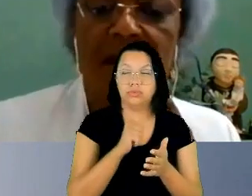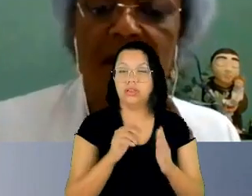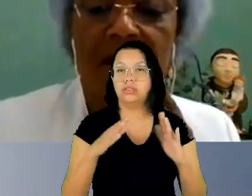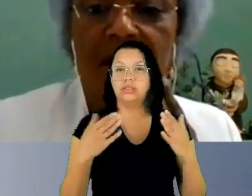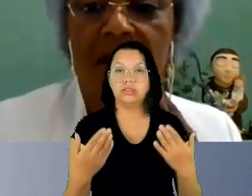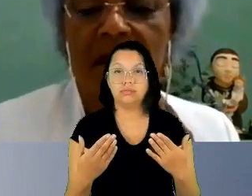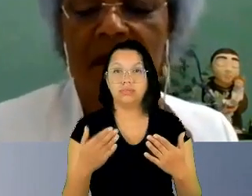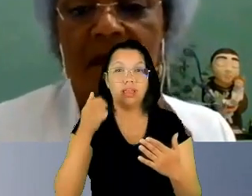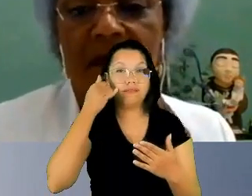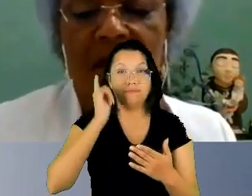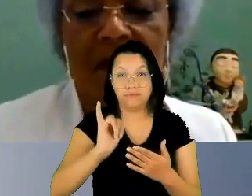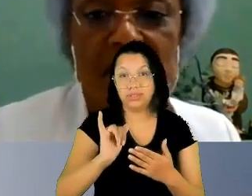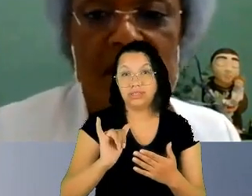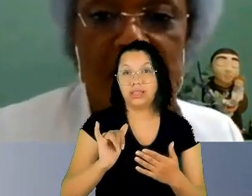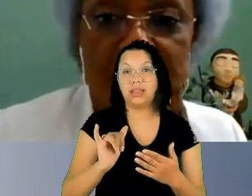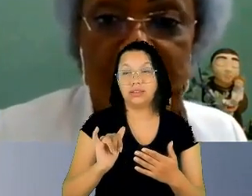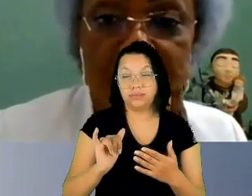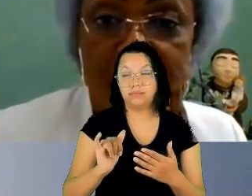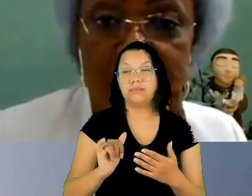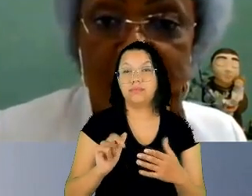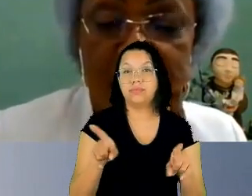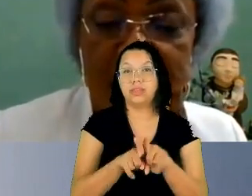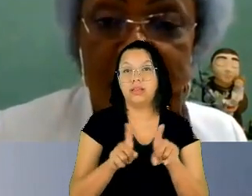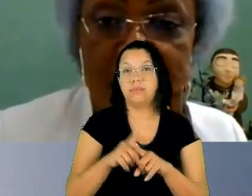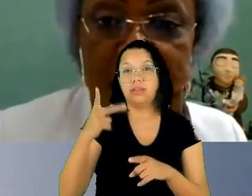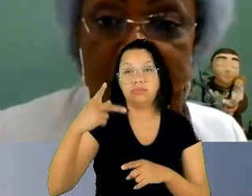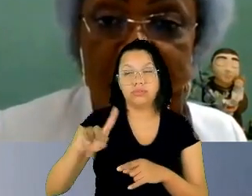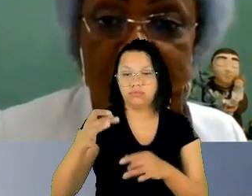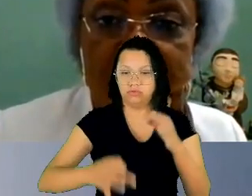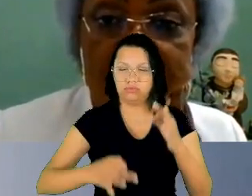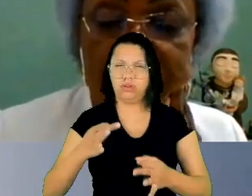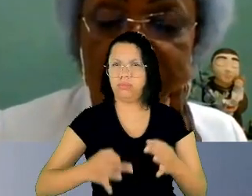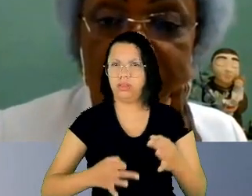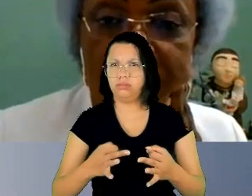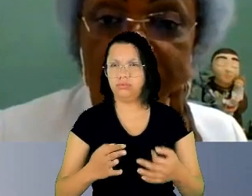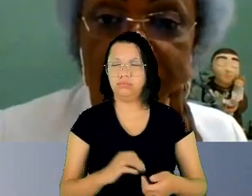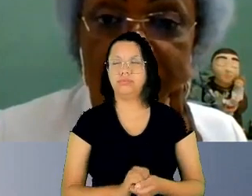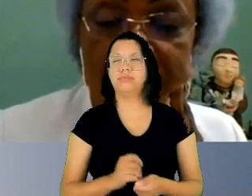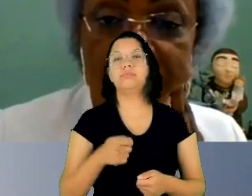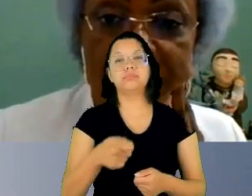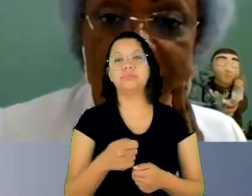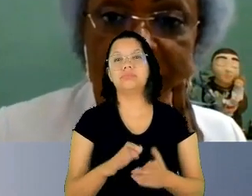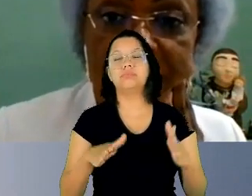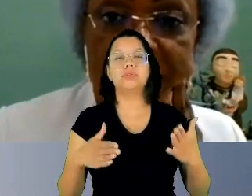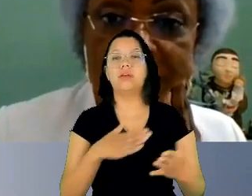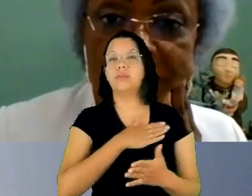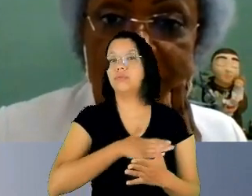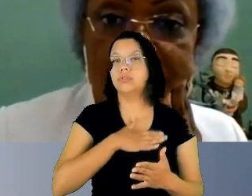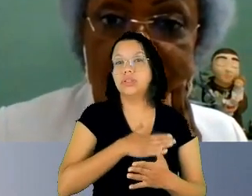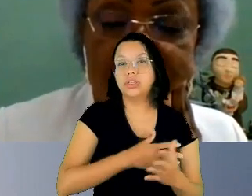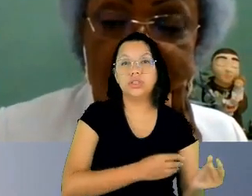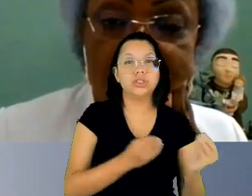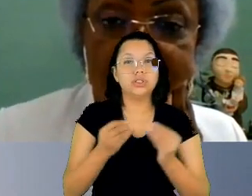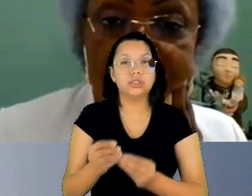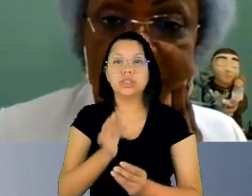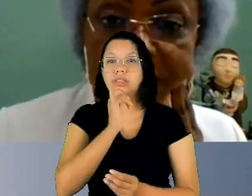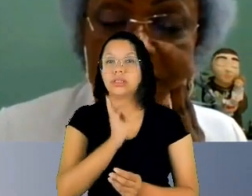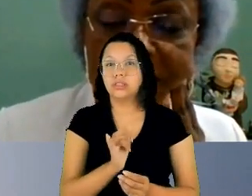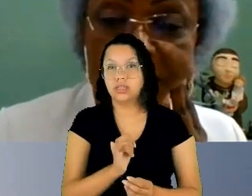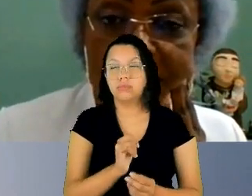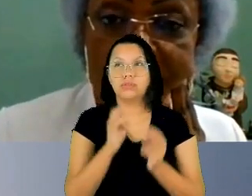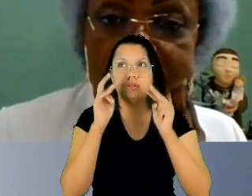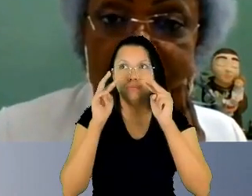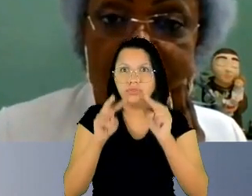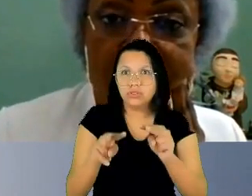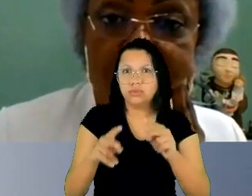nos seus julgamentos então eu gostaria de trazer como exemplo de visões estereotipadas que atravessam ainda